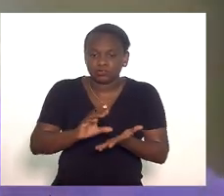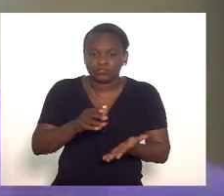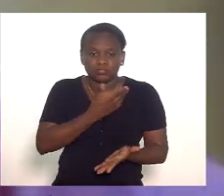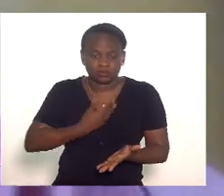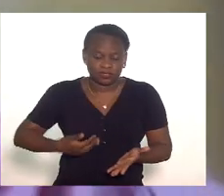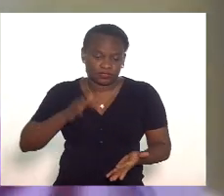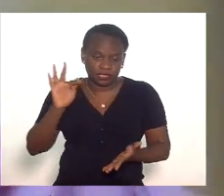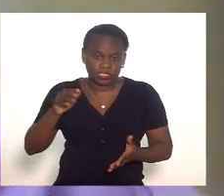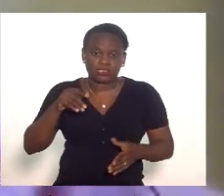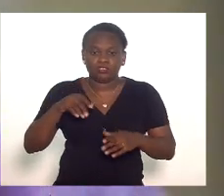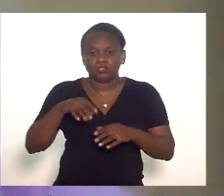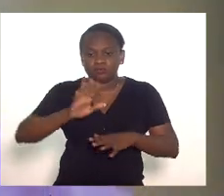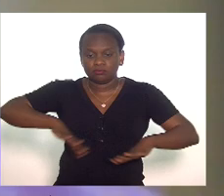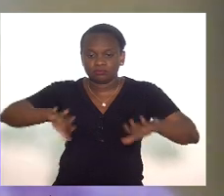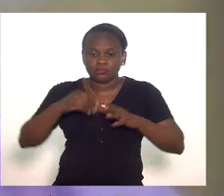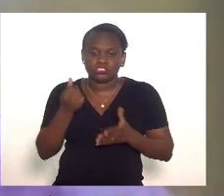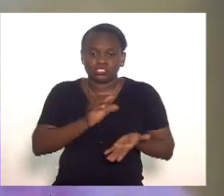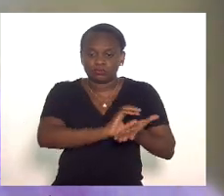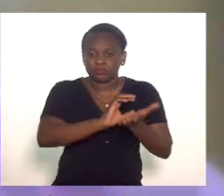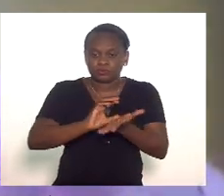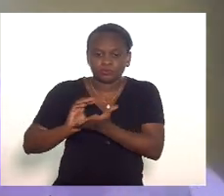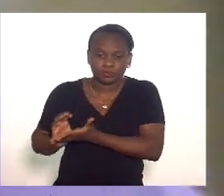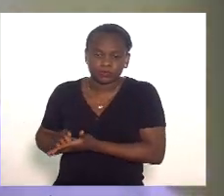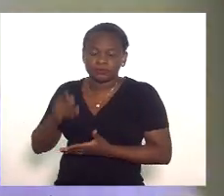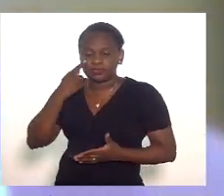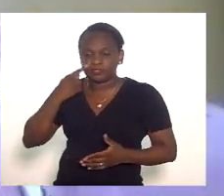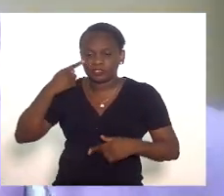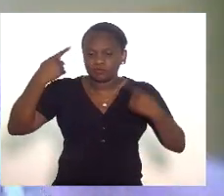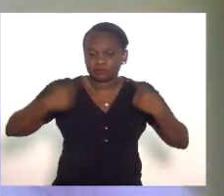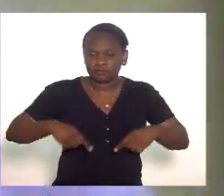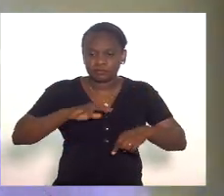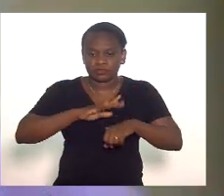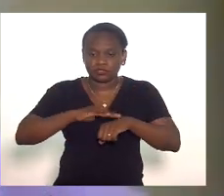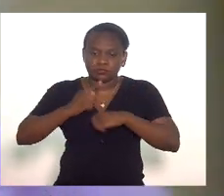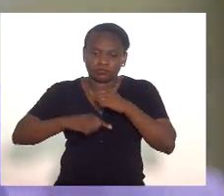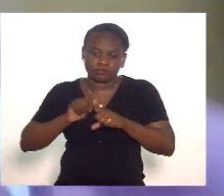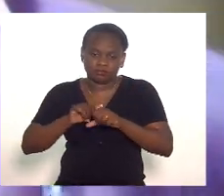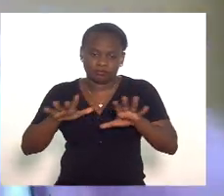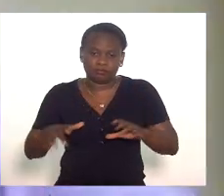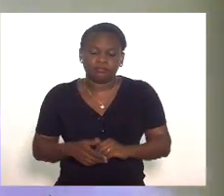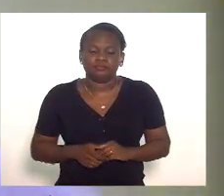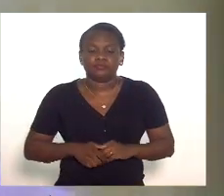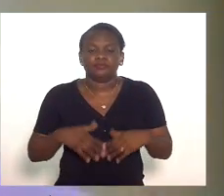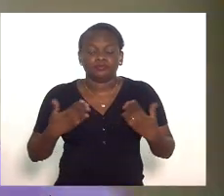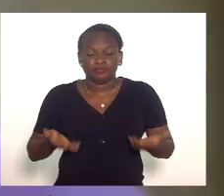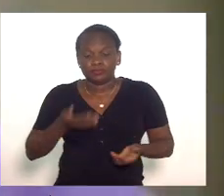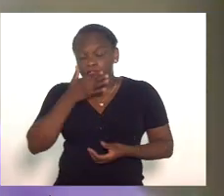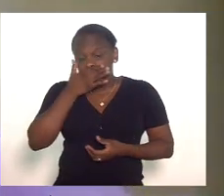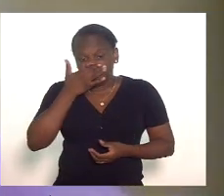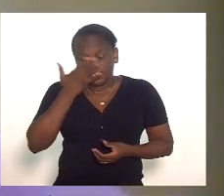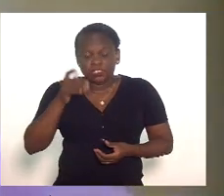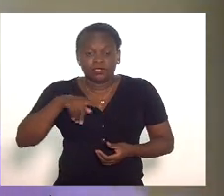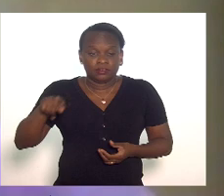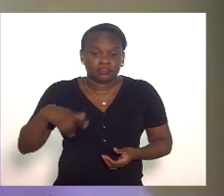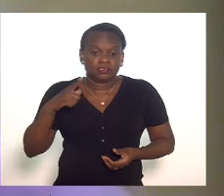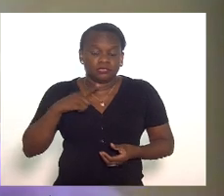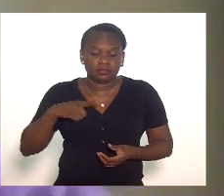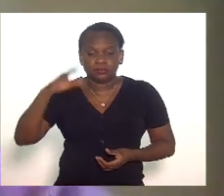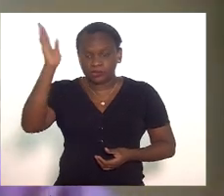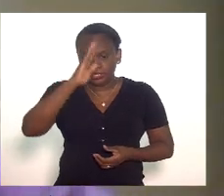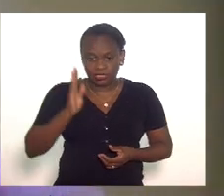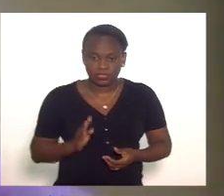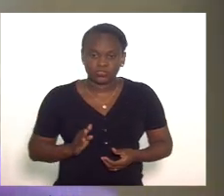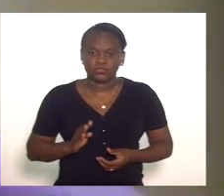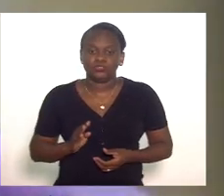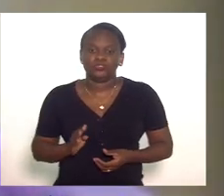transferidos pela União para combater a pandemia ora deputada Marta Rocha nós estamos no Brasil